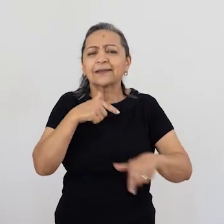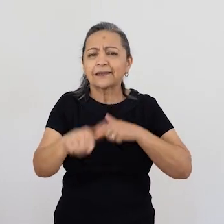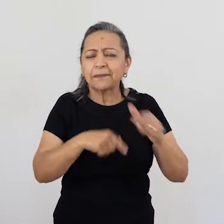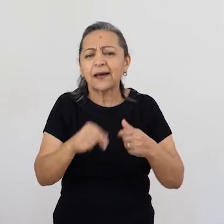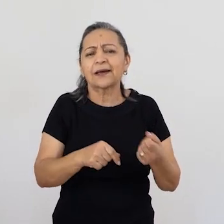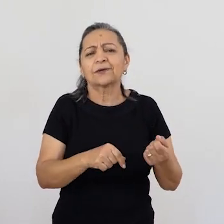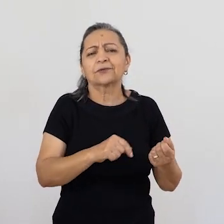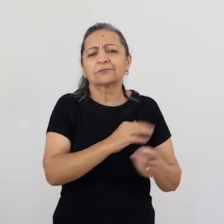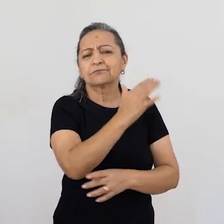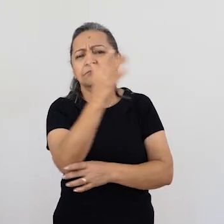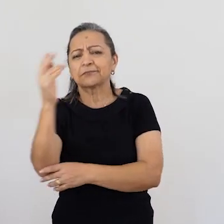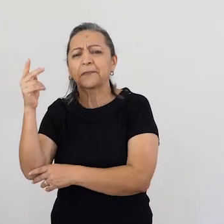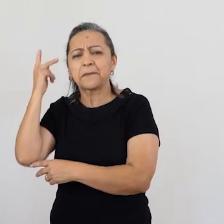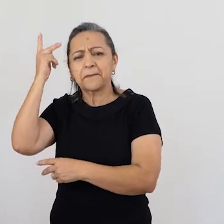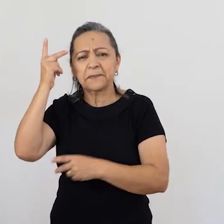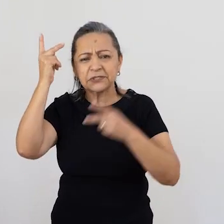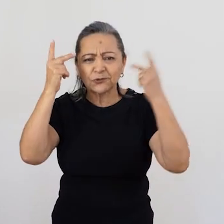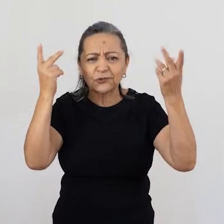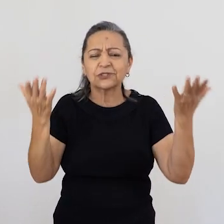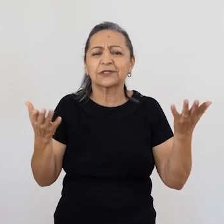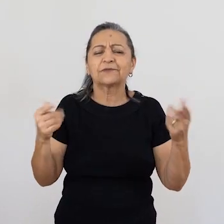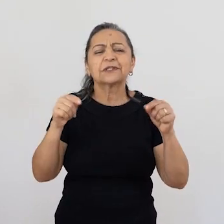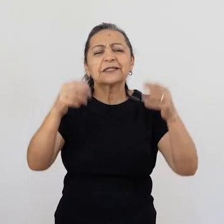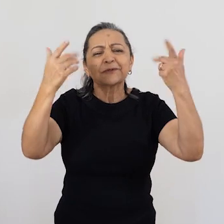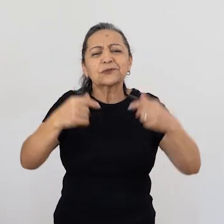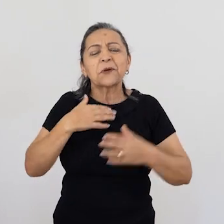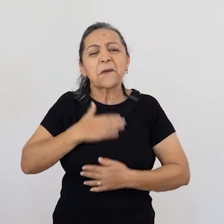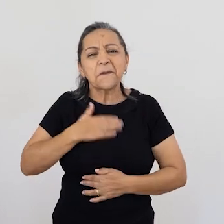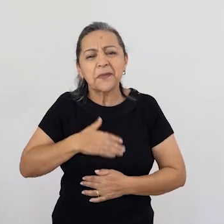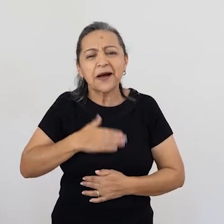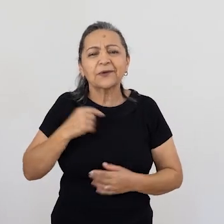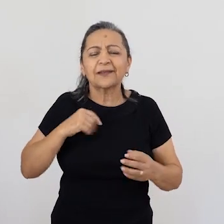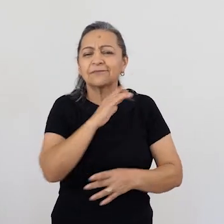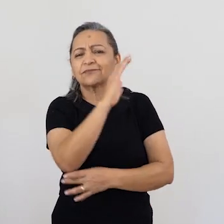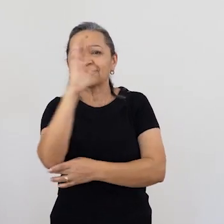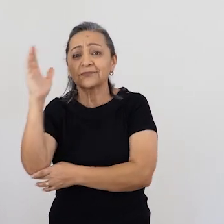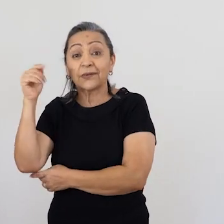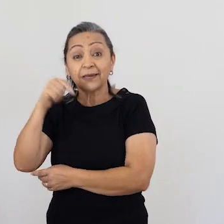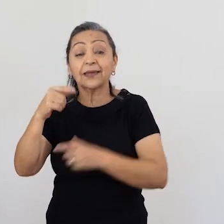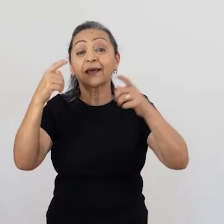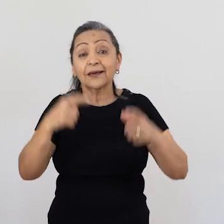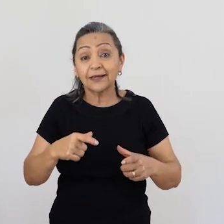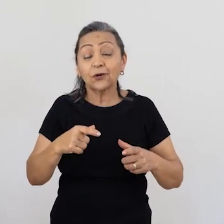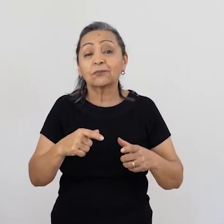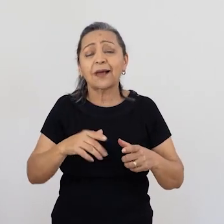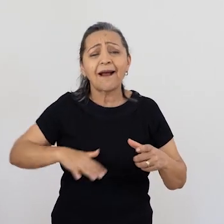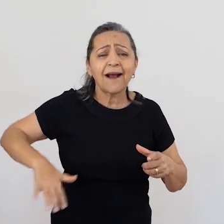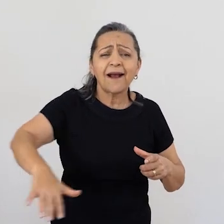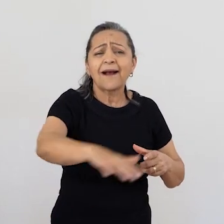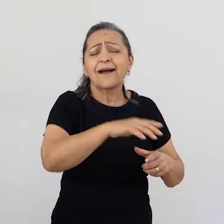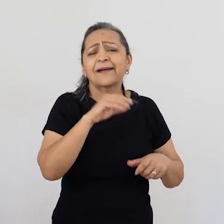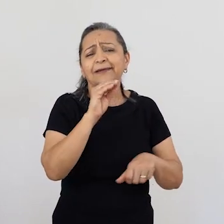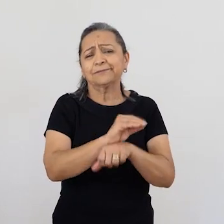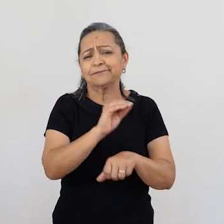isso. Sim, e aqui nós temos também trabalhos com ecologia profunda, com ecopsicologia. Você trouxe a questão do banho de floresta. A